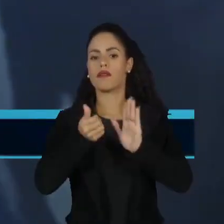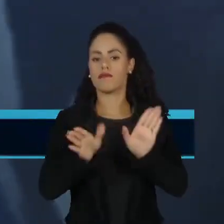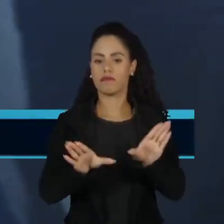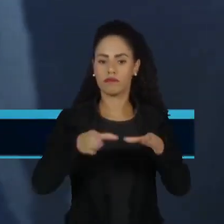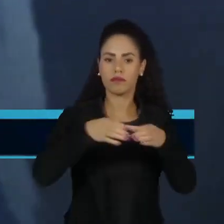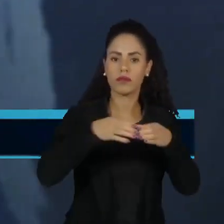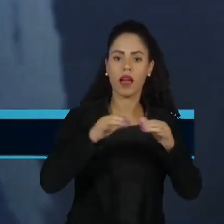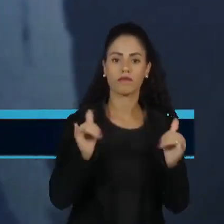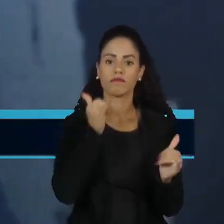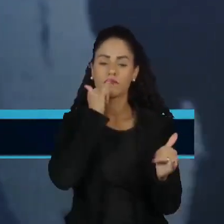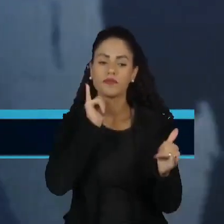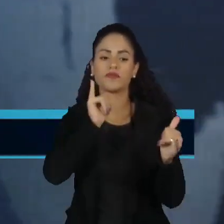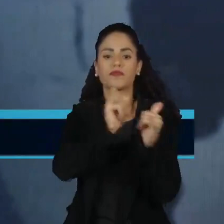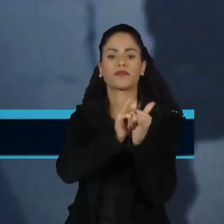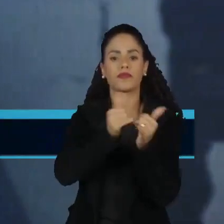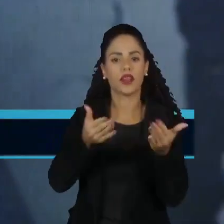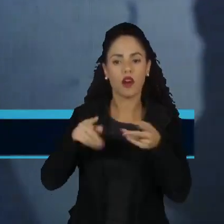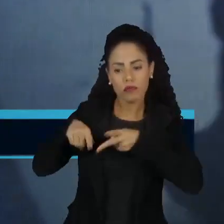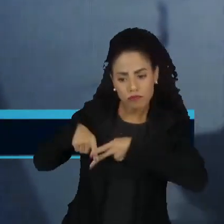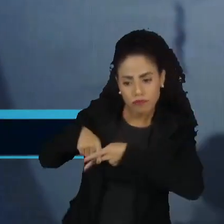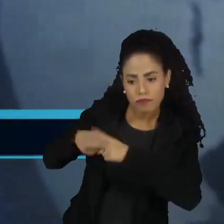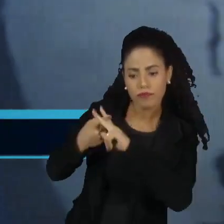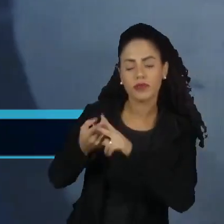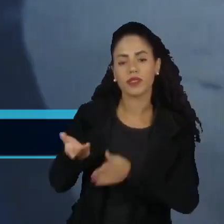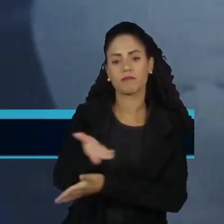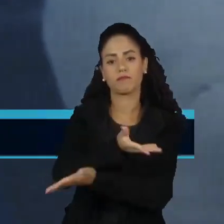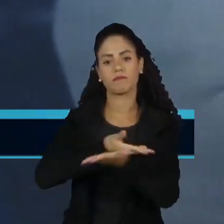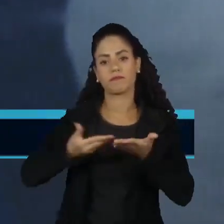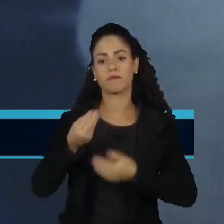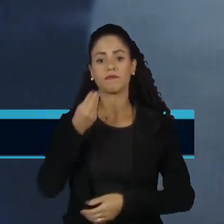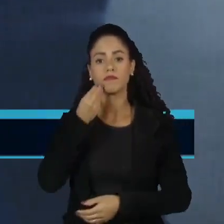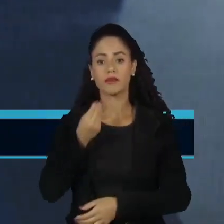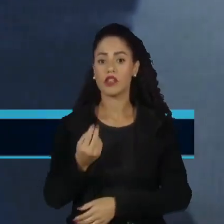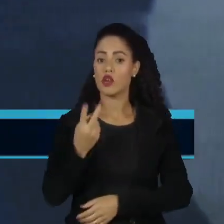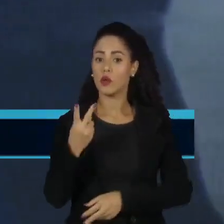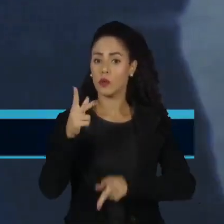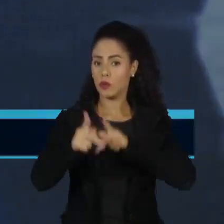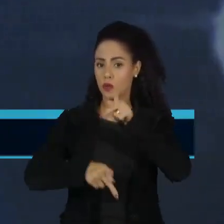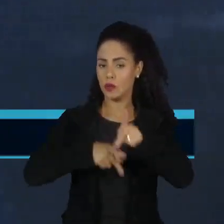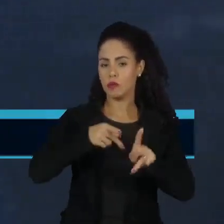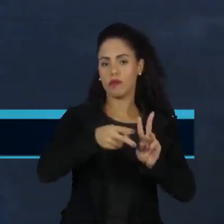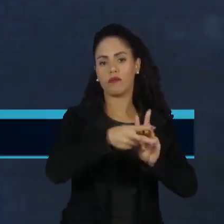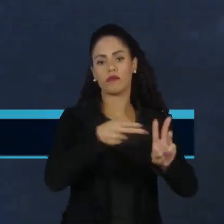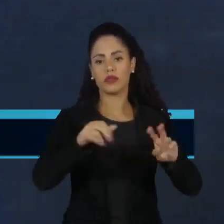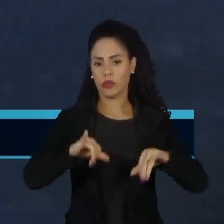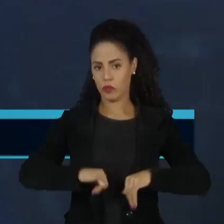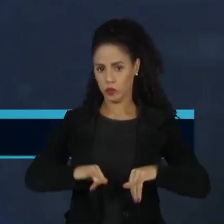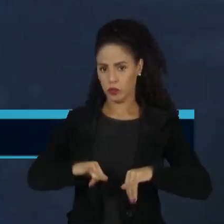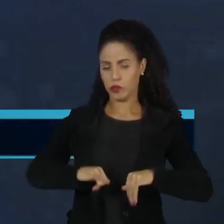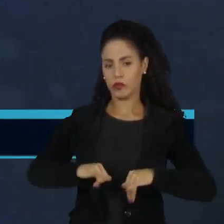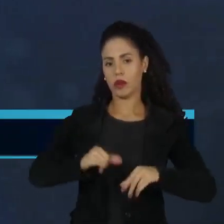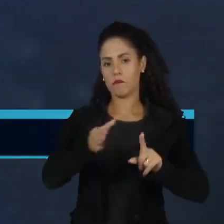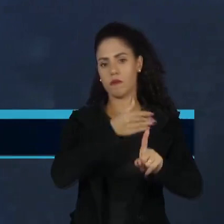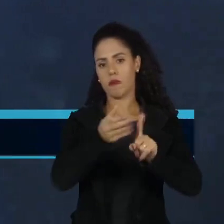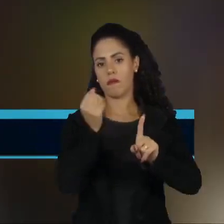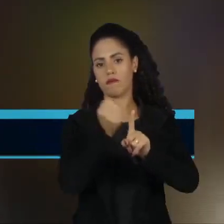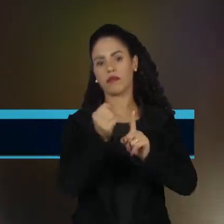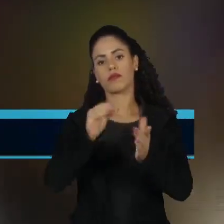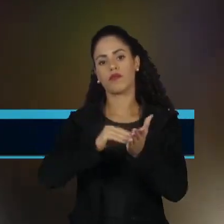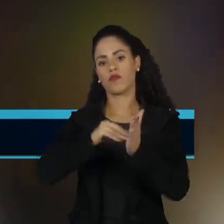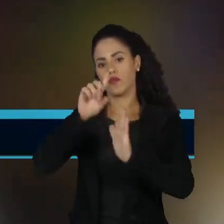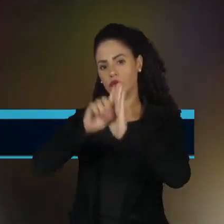de Anistia aceitou pedidos de reparações coletivas. São de dois povos indígenas que sofreram violações de direitos humanos.